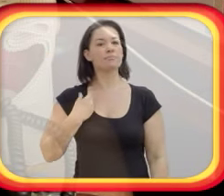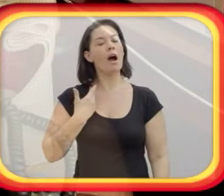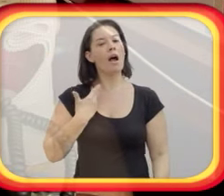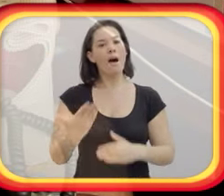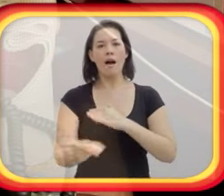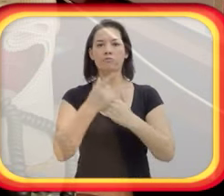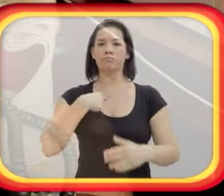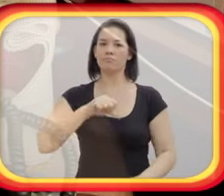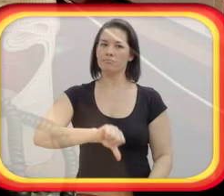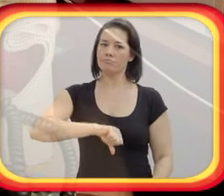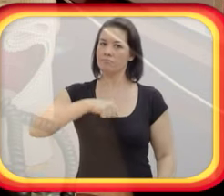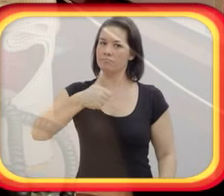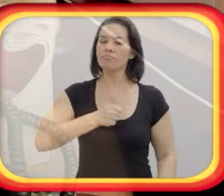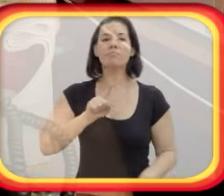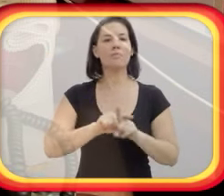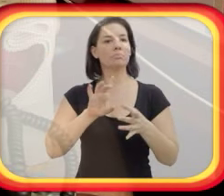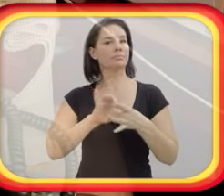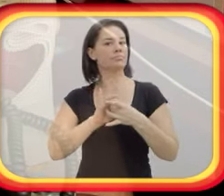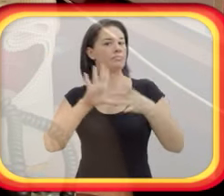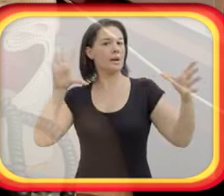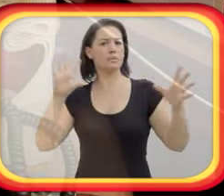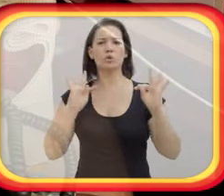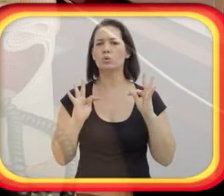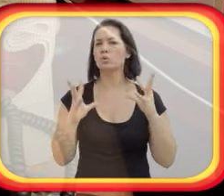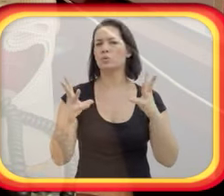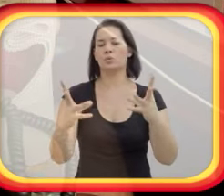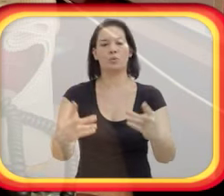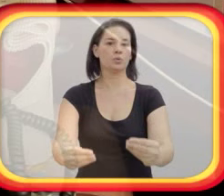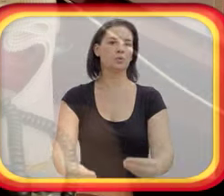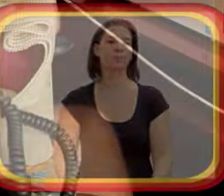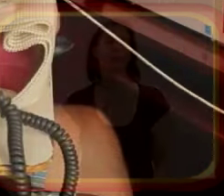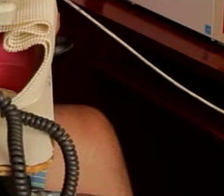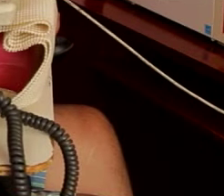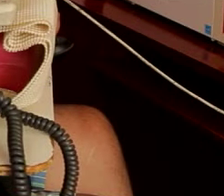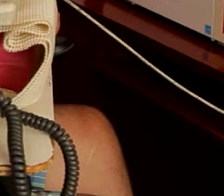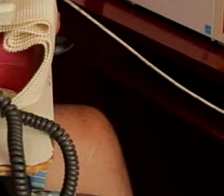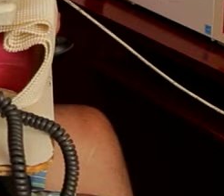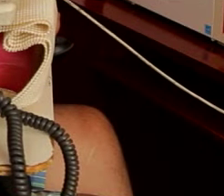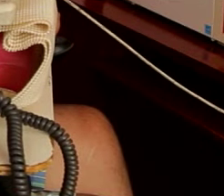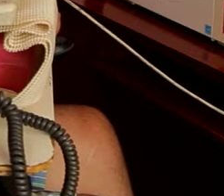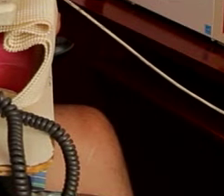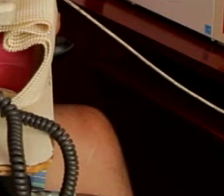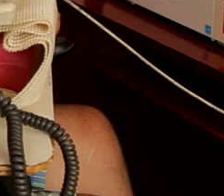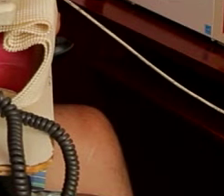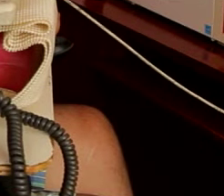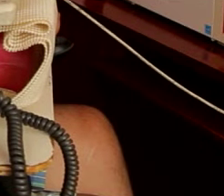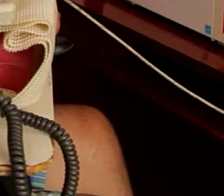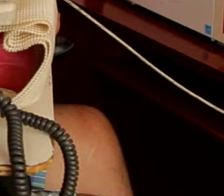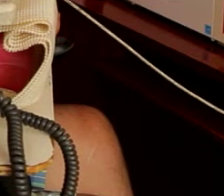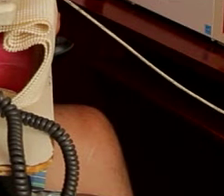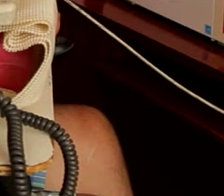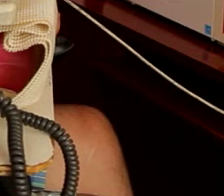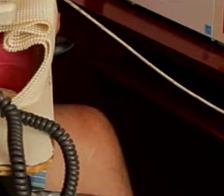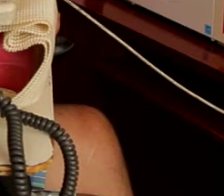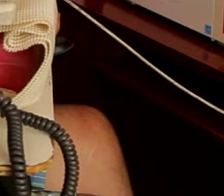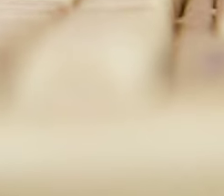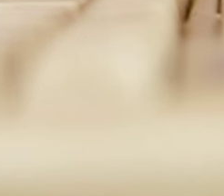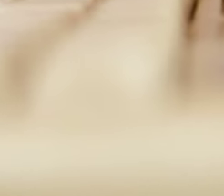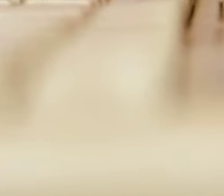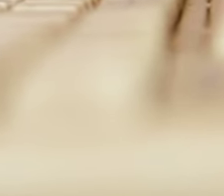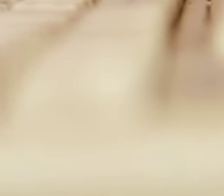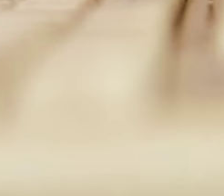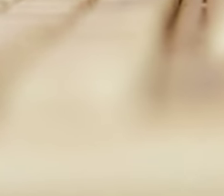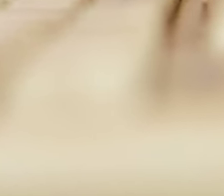libertação. Então, essas adaptações são fundamentais na minha vida, na minha autoestima, na minha independência,